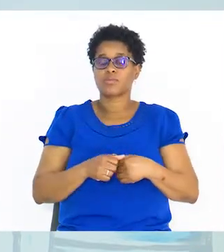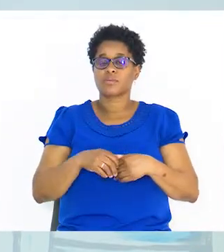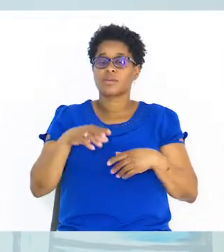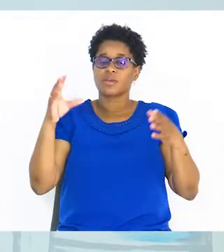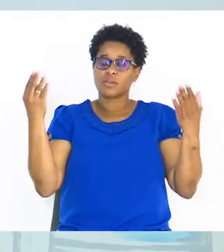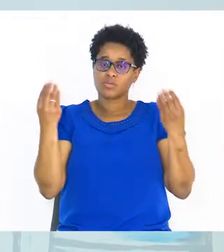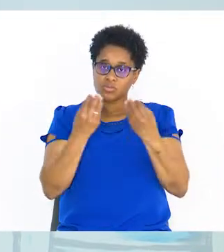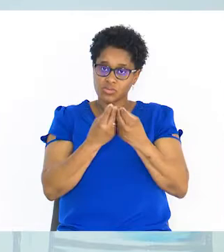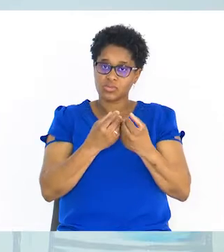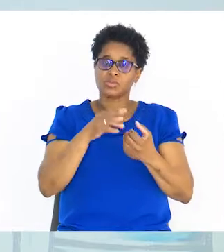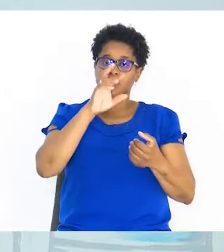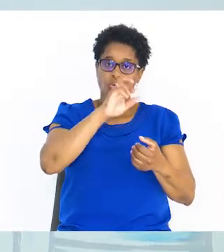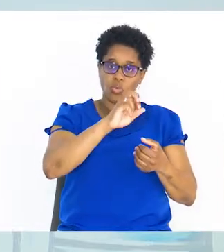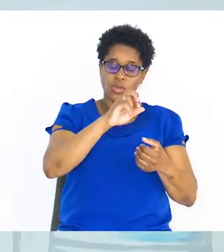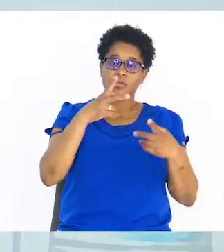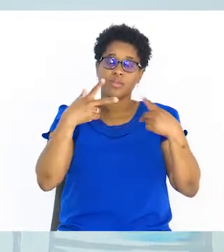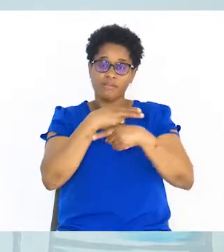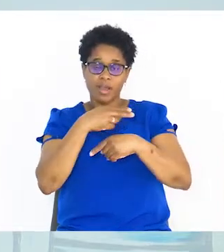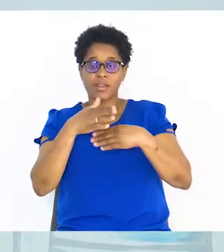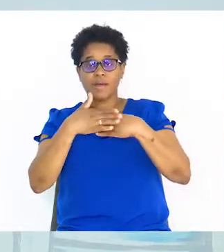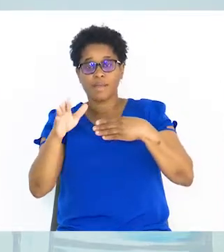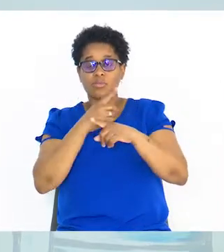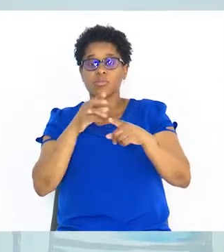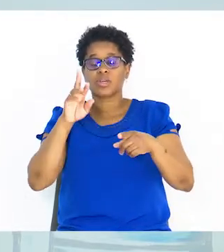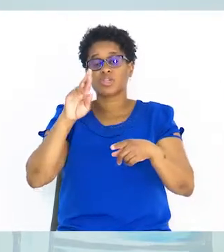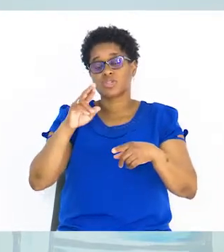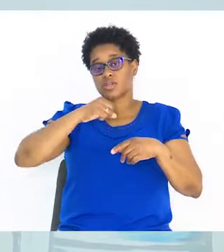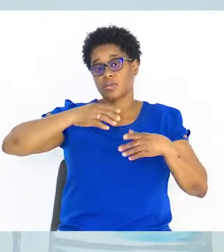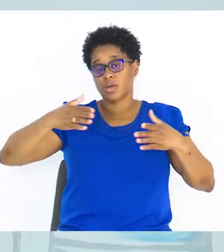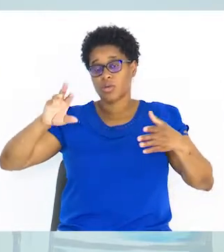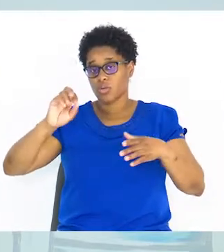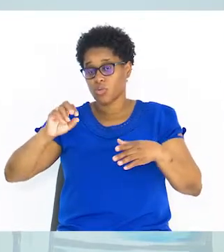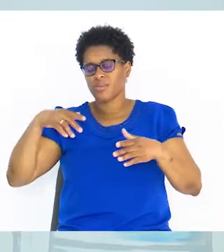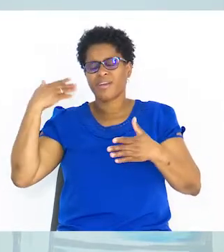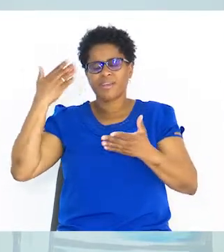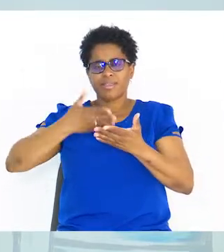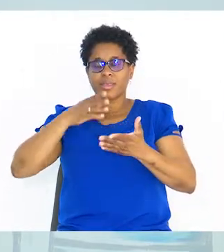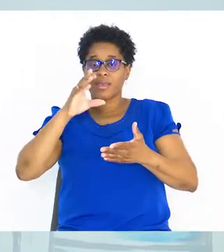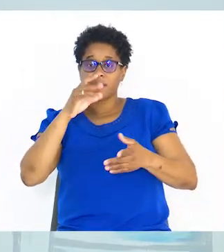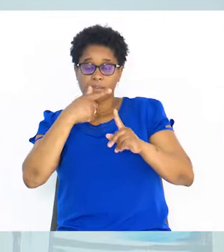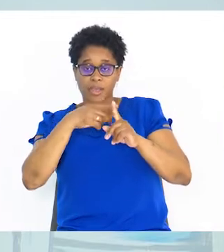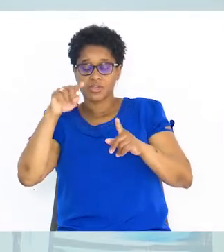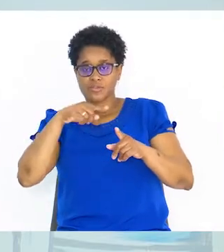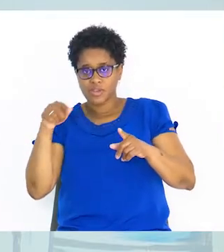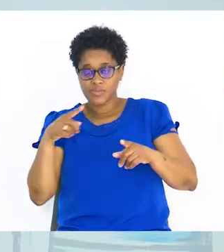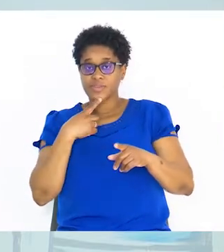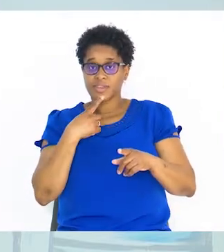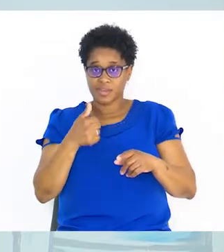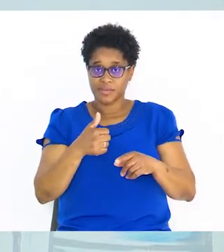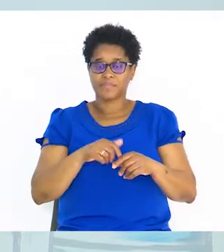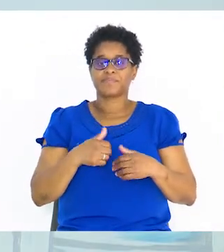de 8. O intervalo é aberto. Porque x é maior do que 8. Até mais infinito. Entenderam?